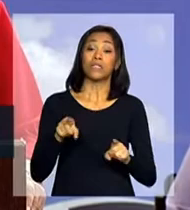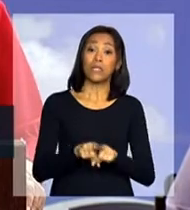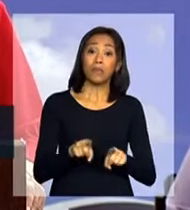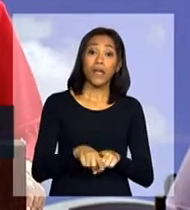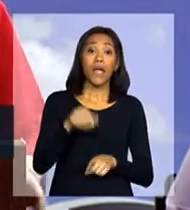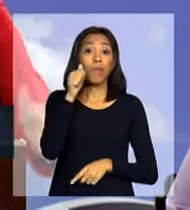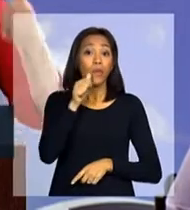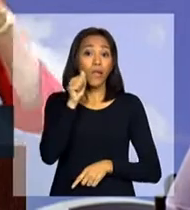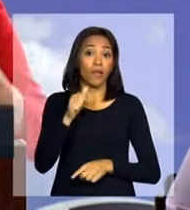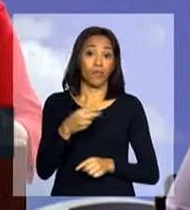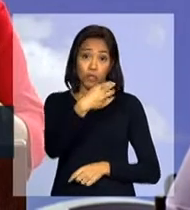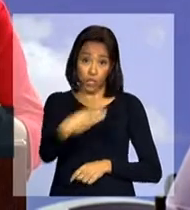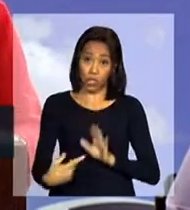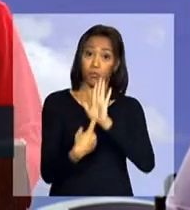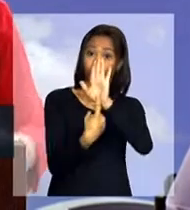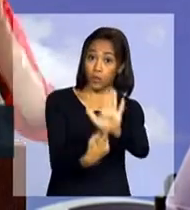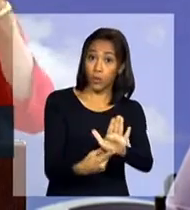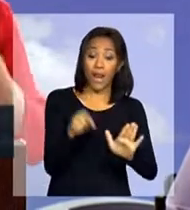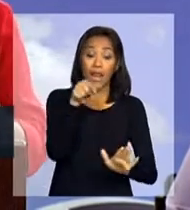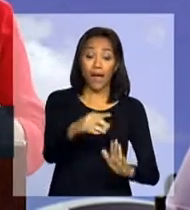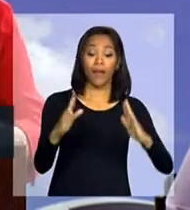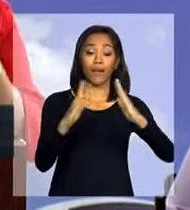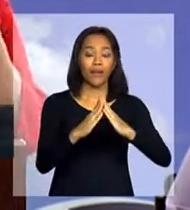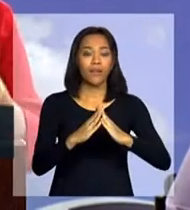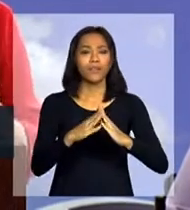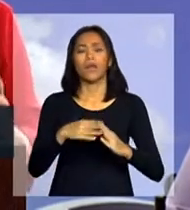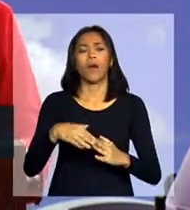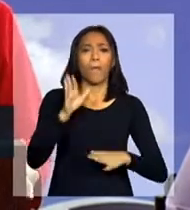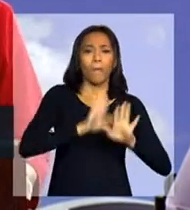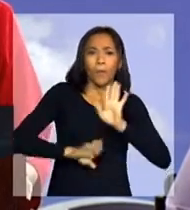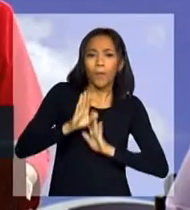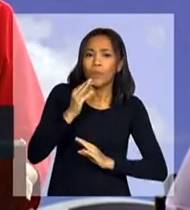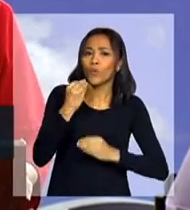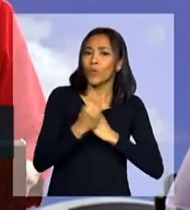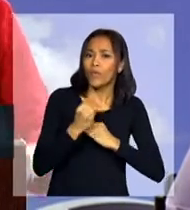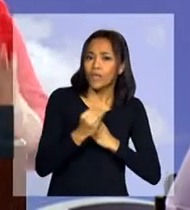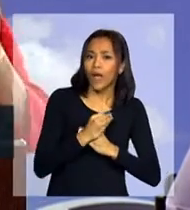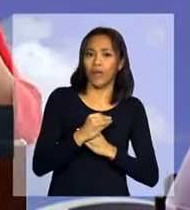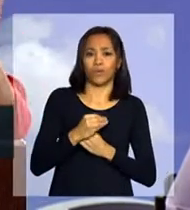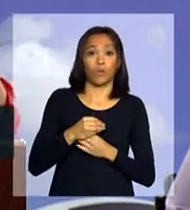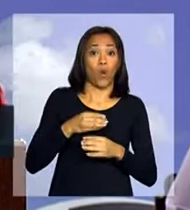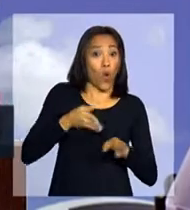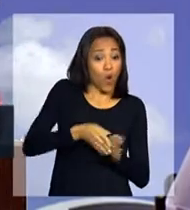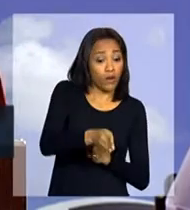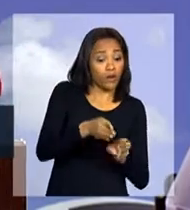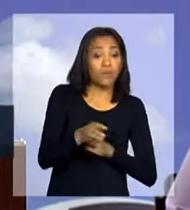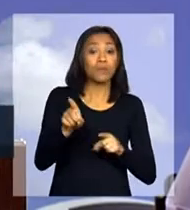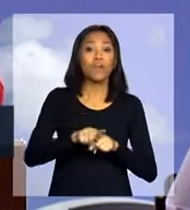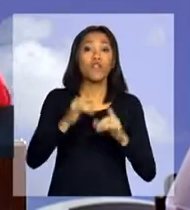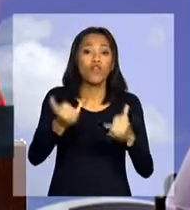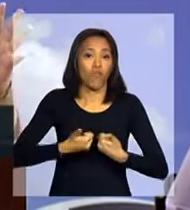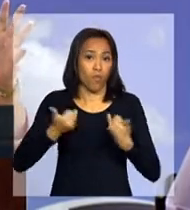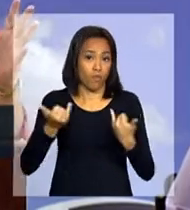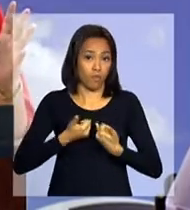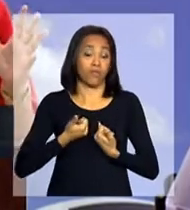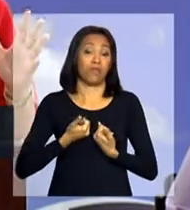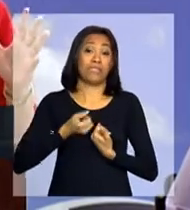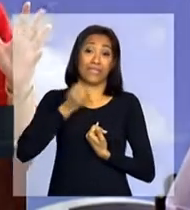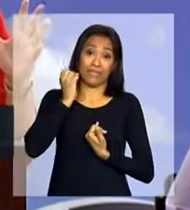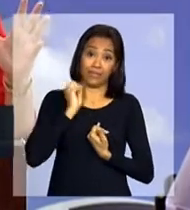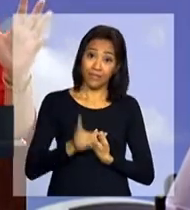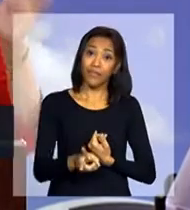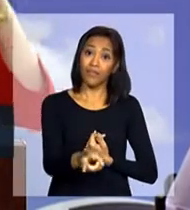as mulheres vão receber proteção, orientação e formação, sempre com essa